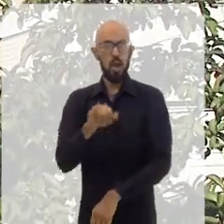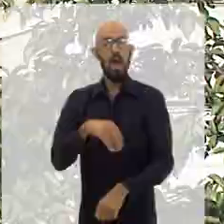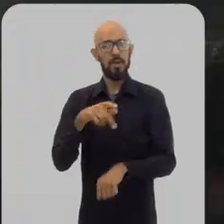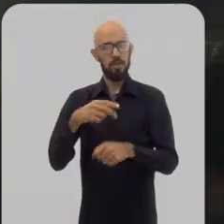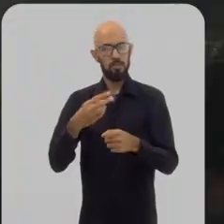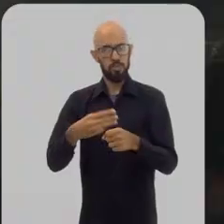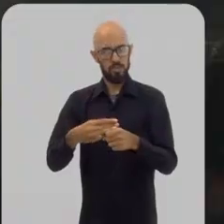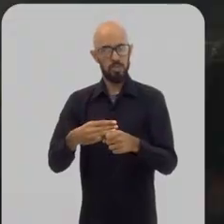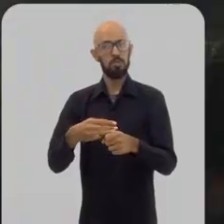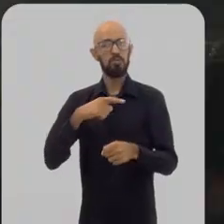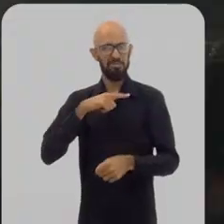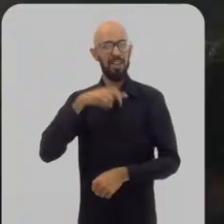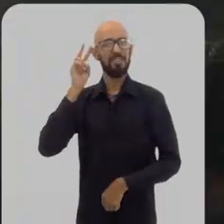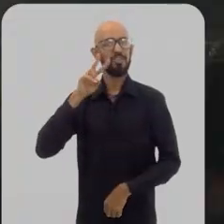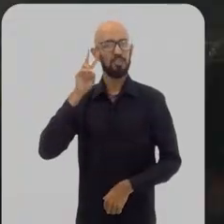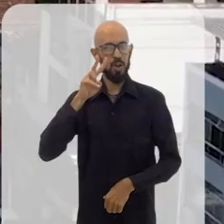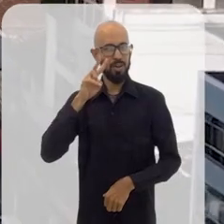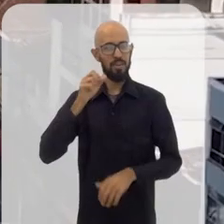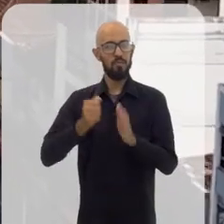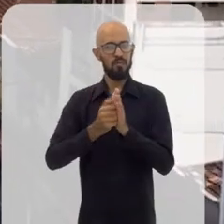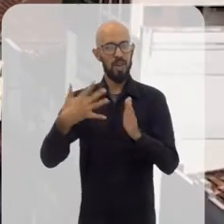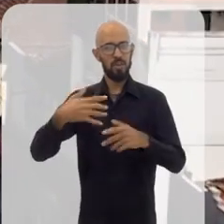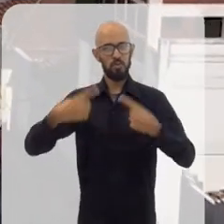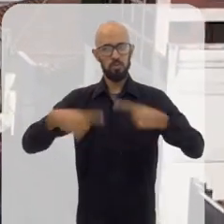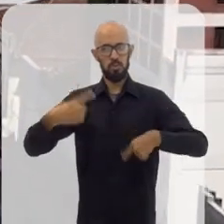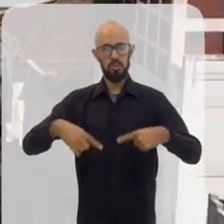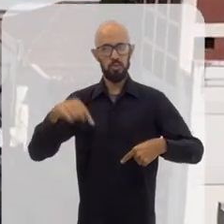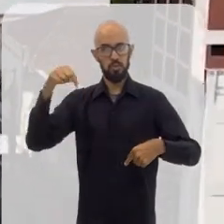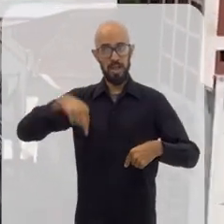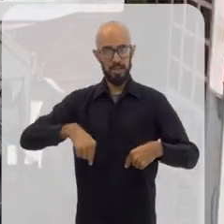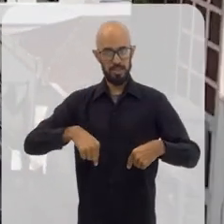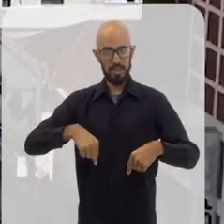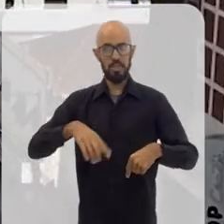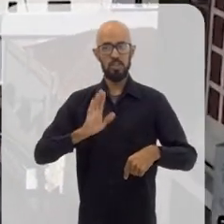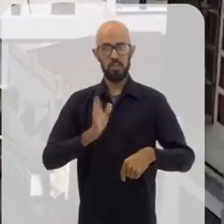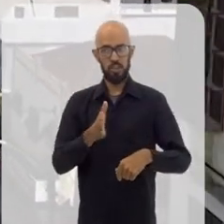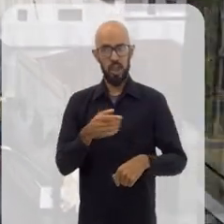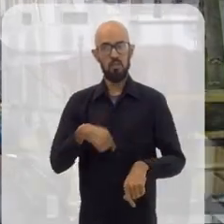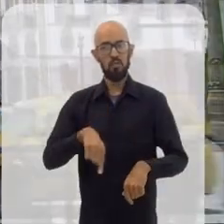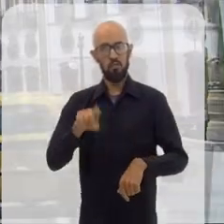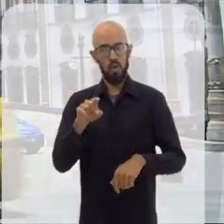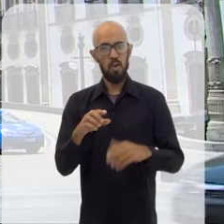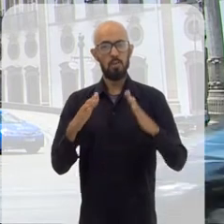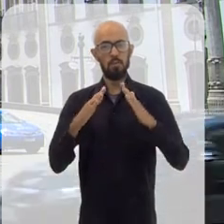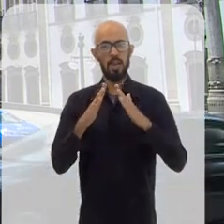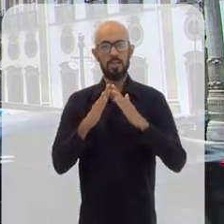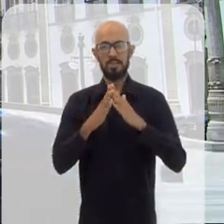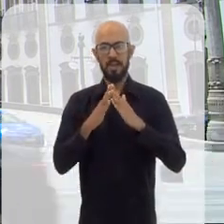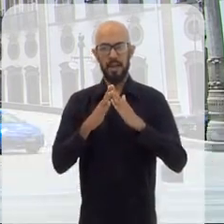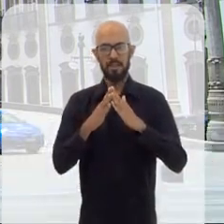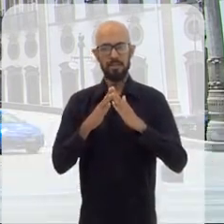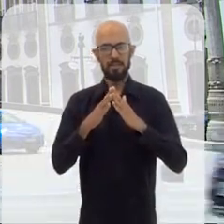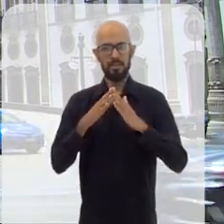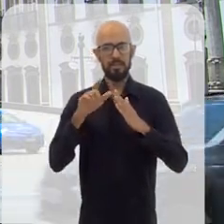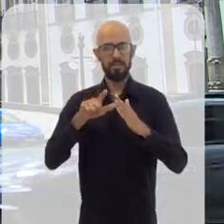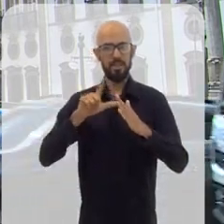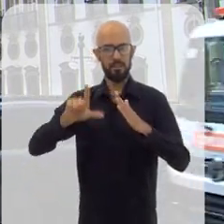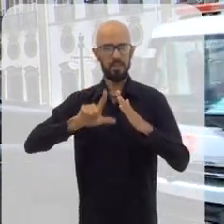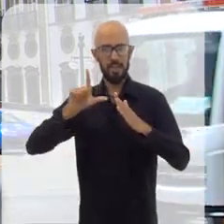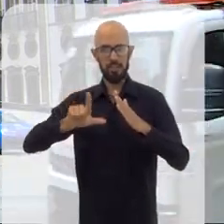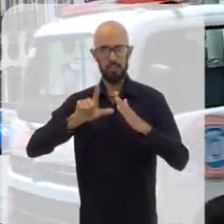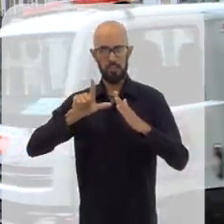de Janeiro, Itaperuna fez história. São muitos os políticos daqui que passam e passaram pelas casas